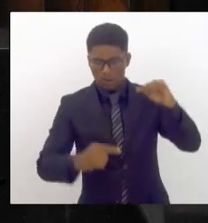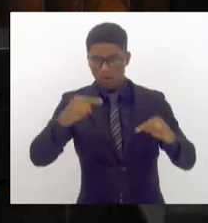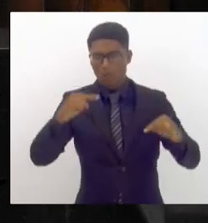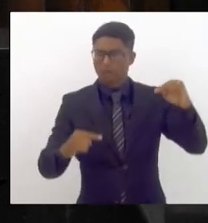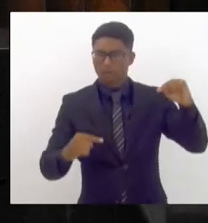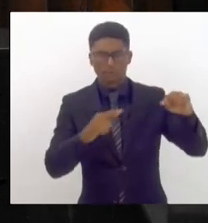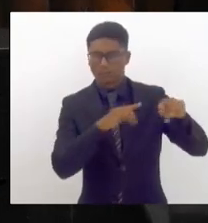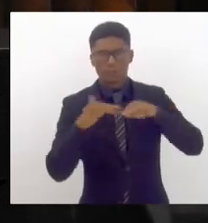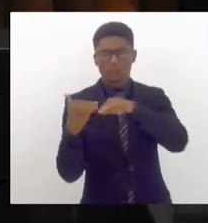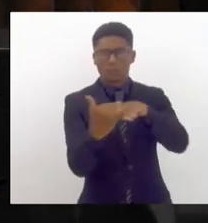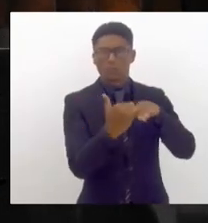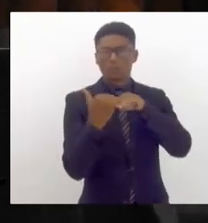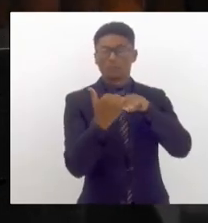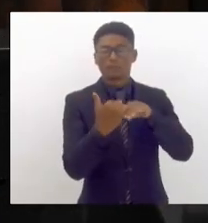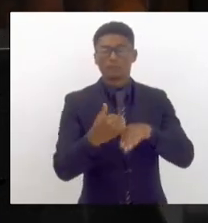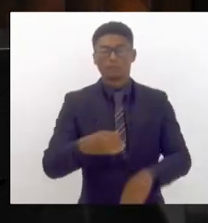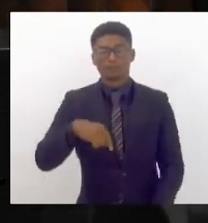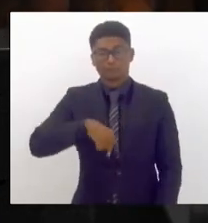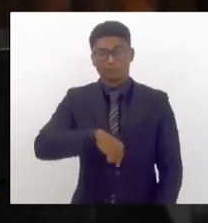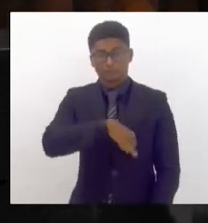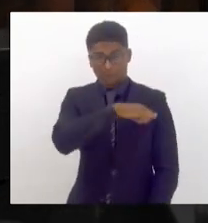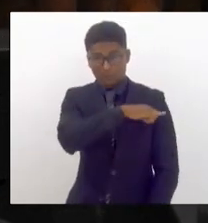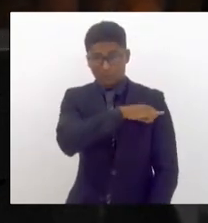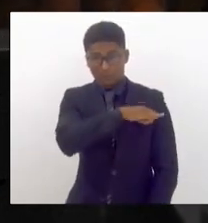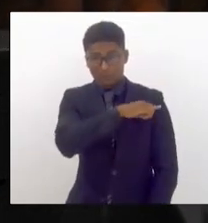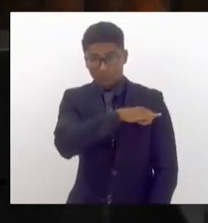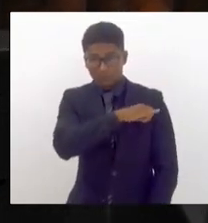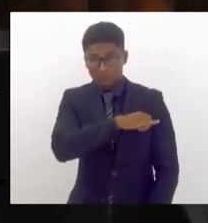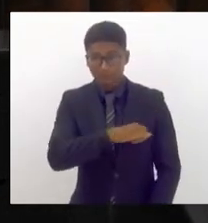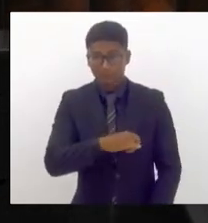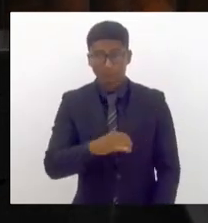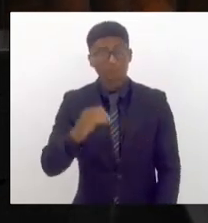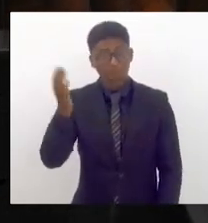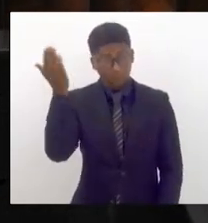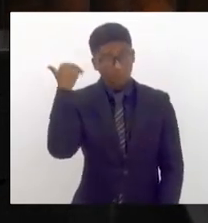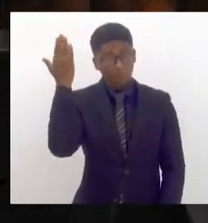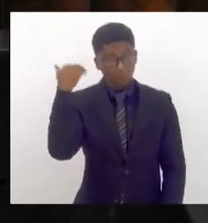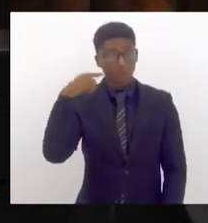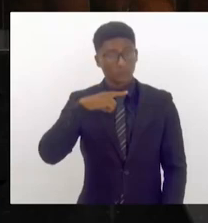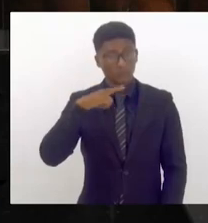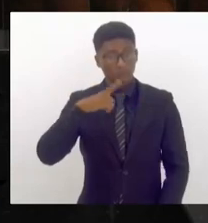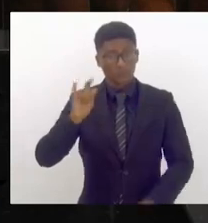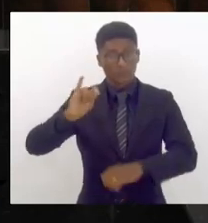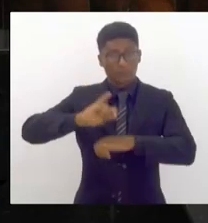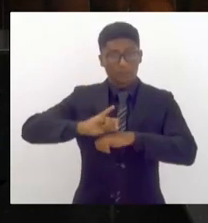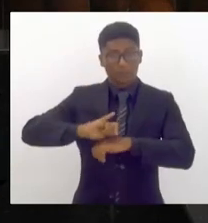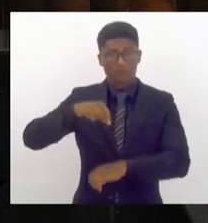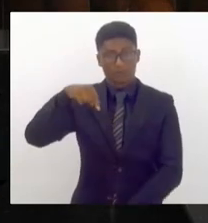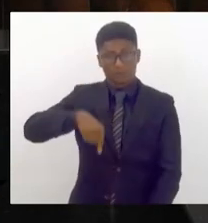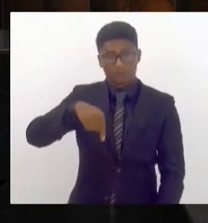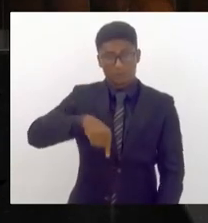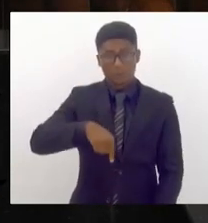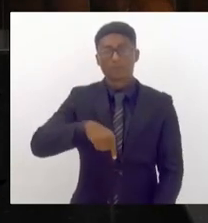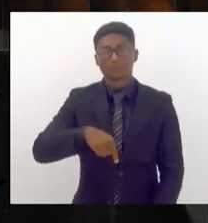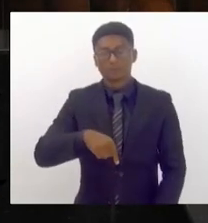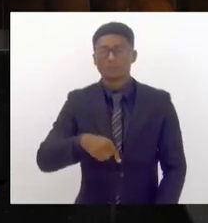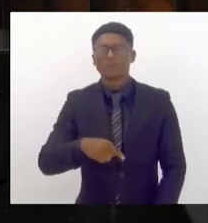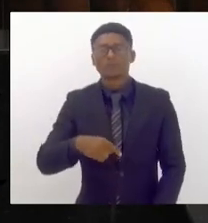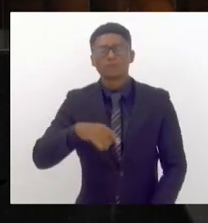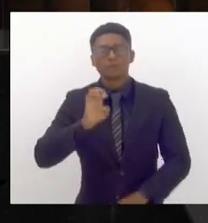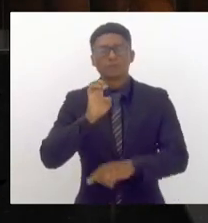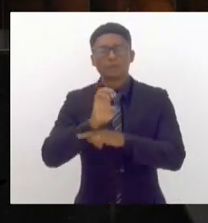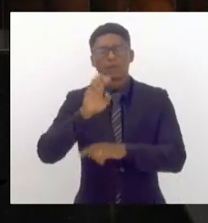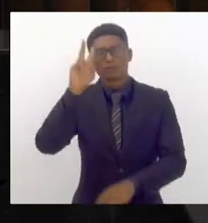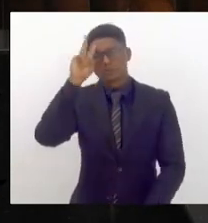é o único a que tivemos a antiga capital da República e é um Estado cheio de histórias e riquezas e o sul